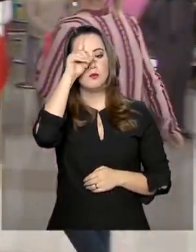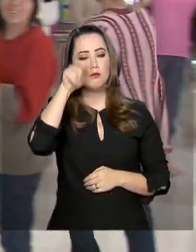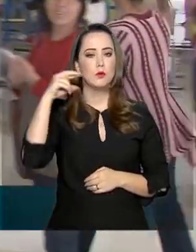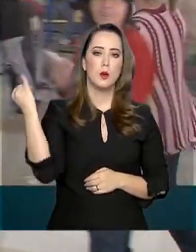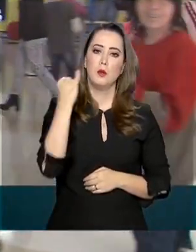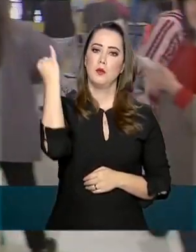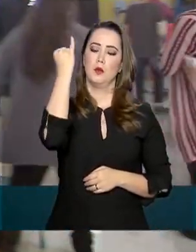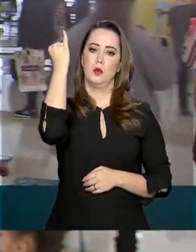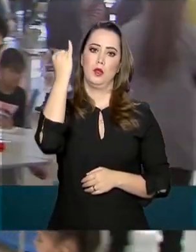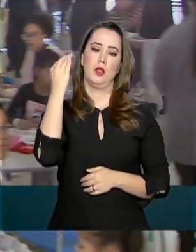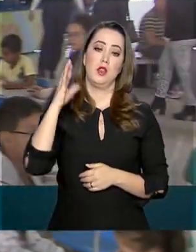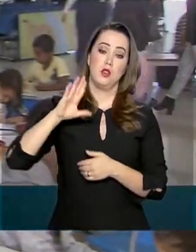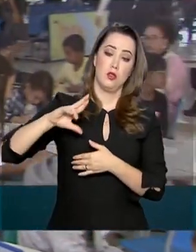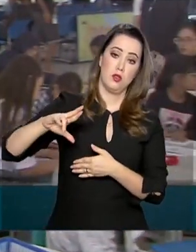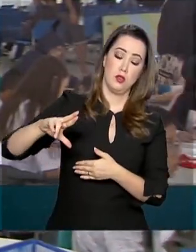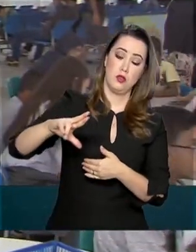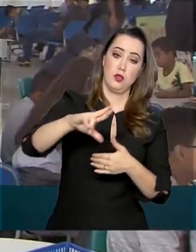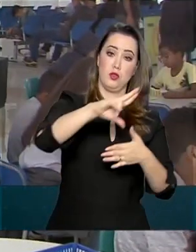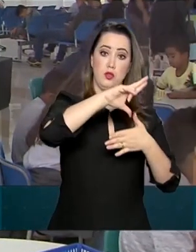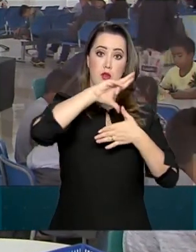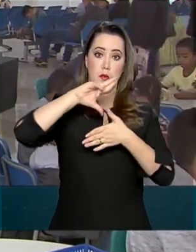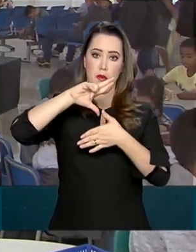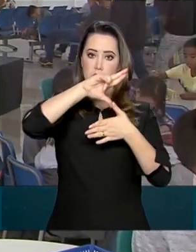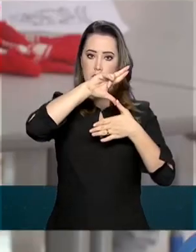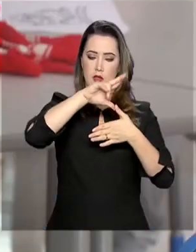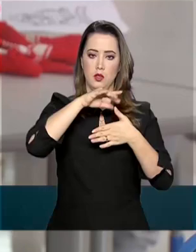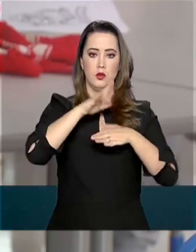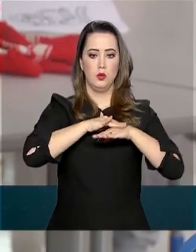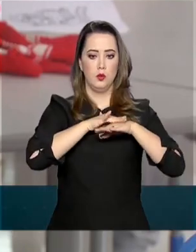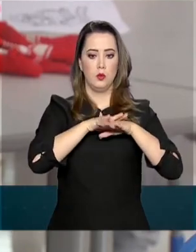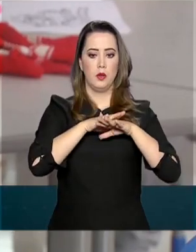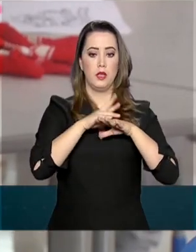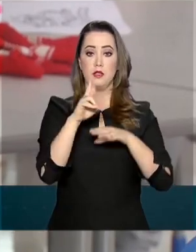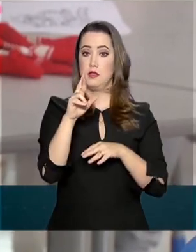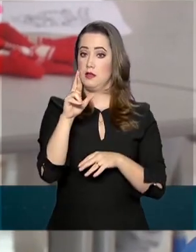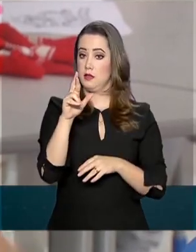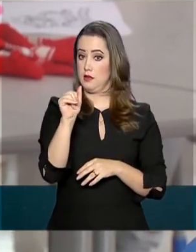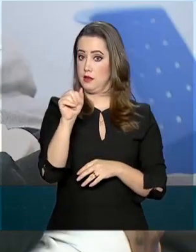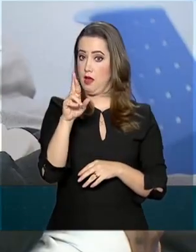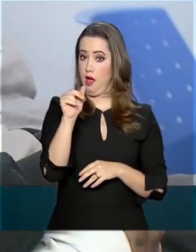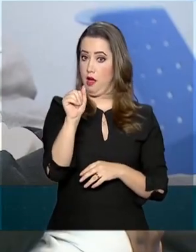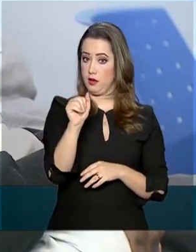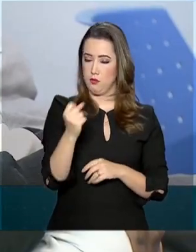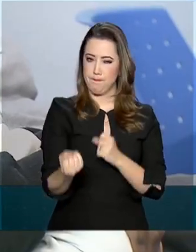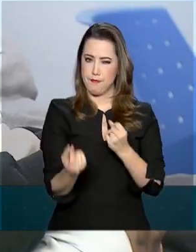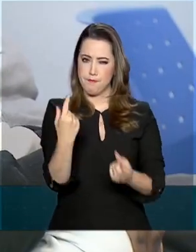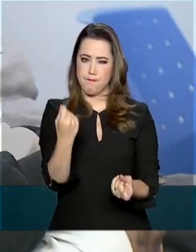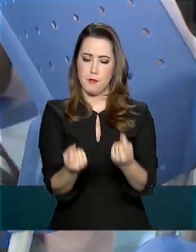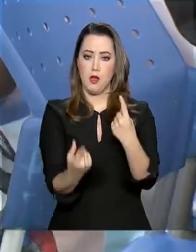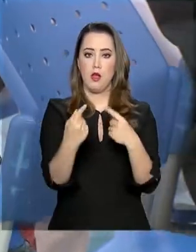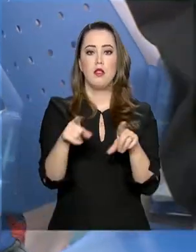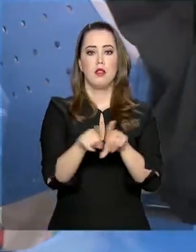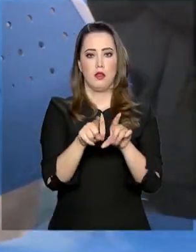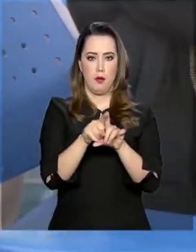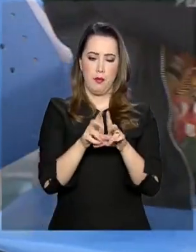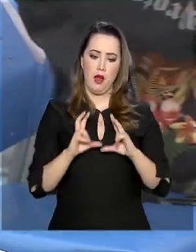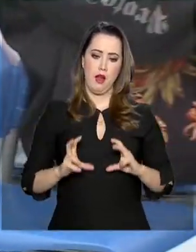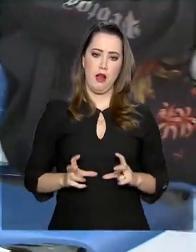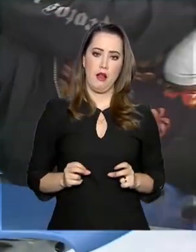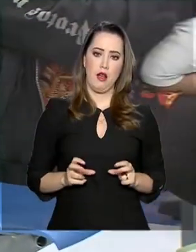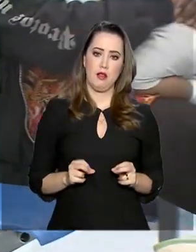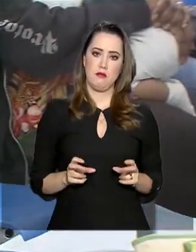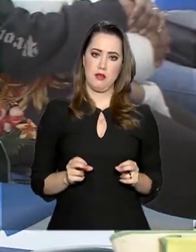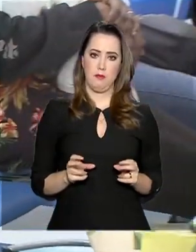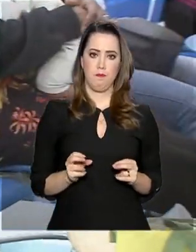referência na América Latina em atendimento em doenças raras e oncológicas e atende exclusivamente pelo